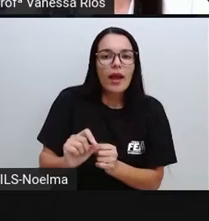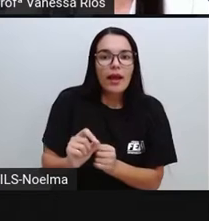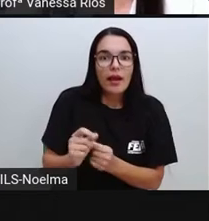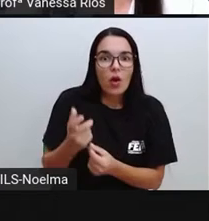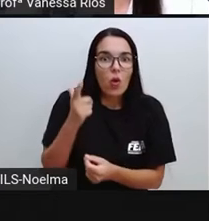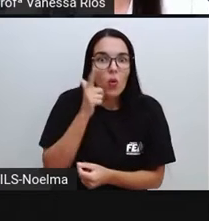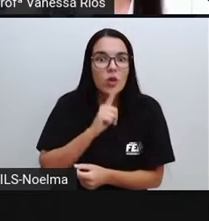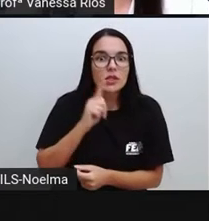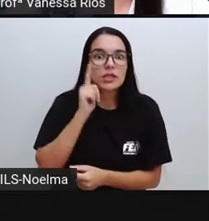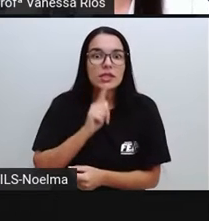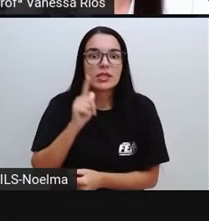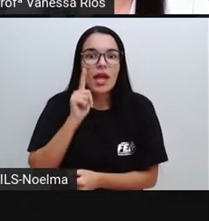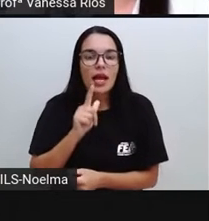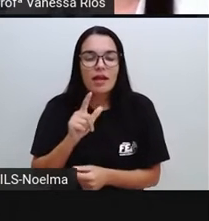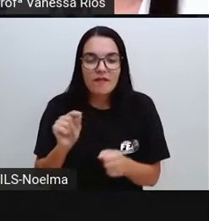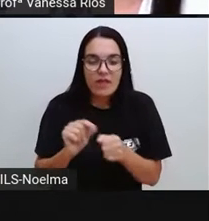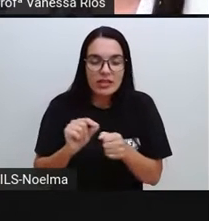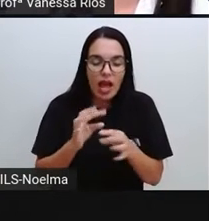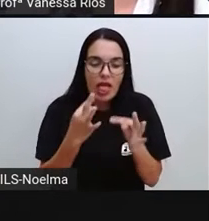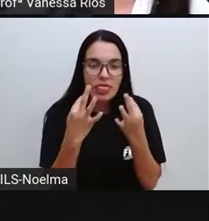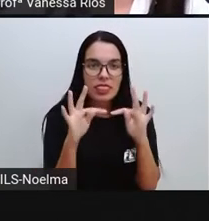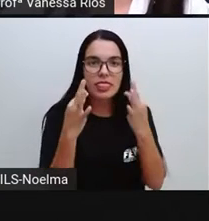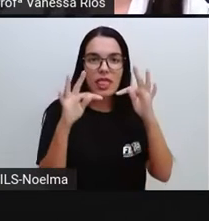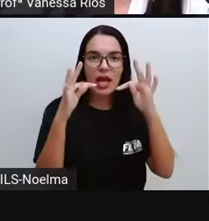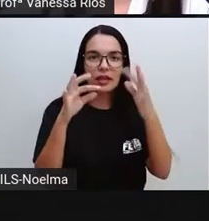primeiras técnicas da agricultura.